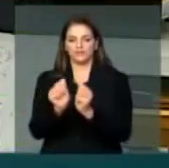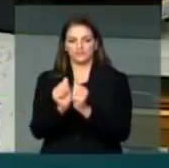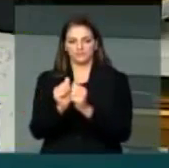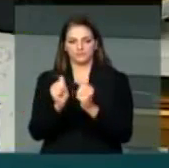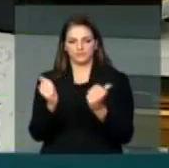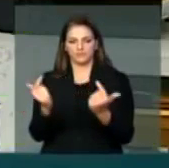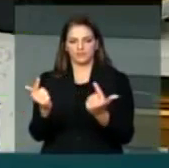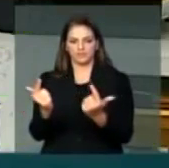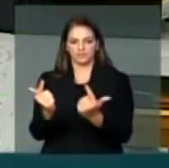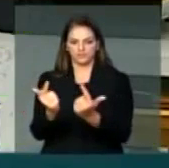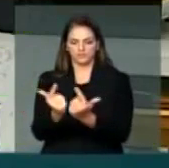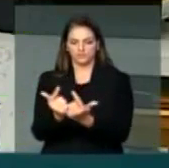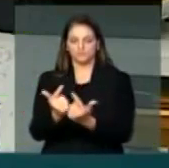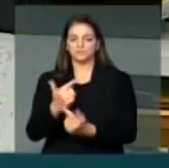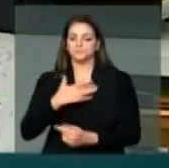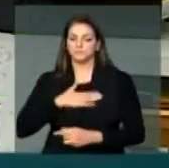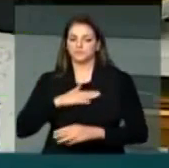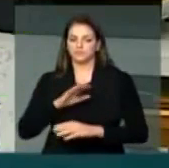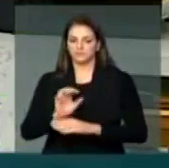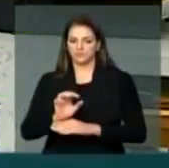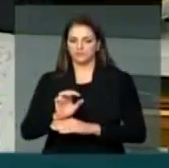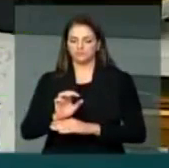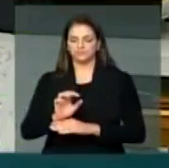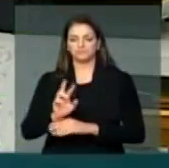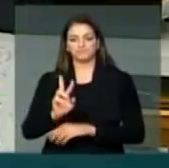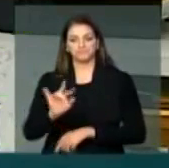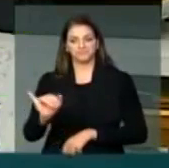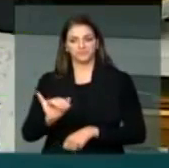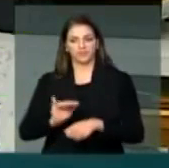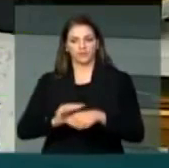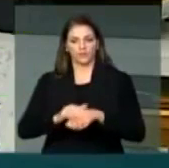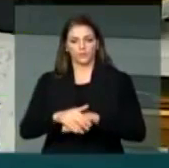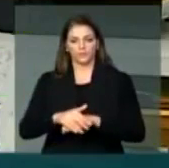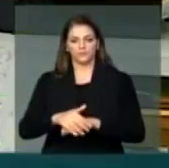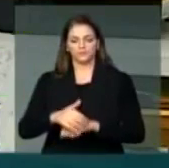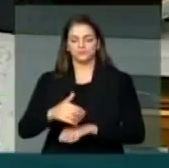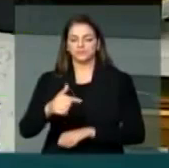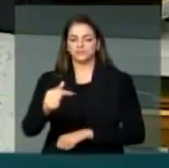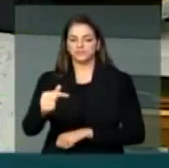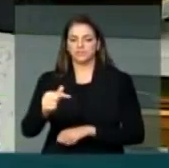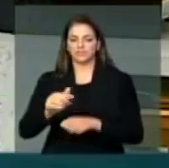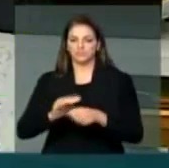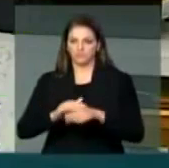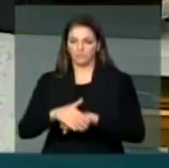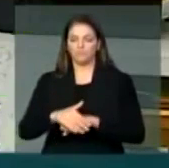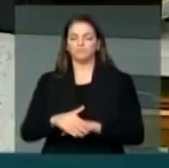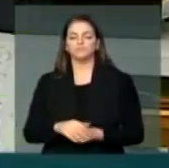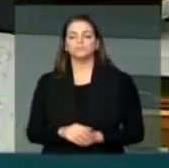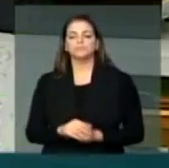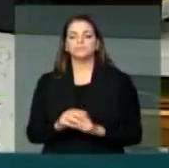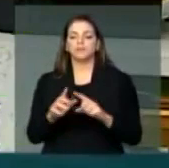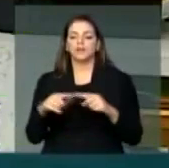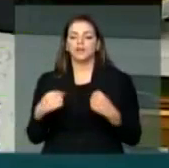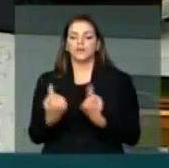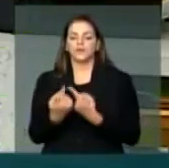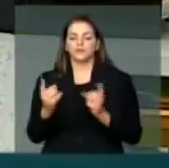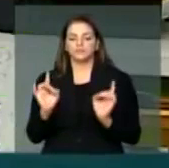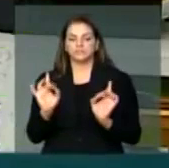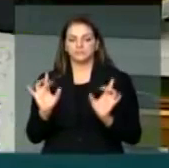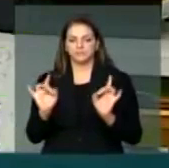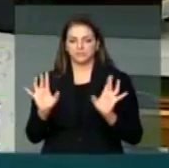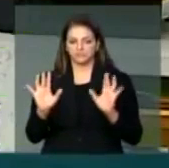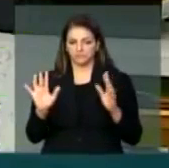Estado, às 19h, realiza a sessão solene e comemorativa de 50